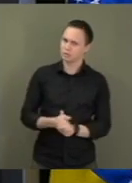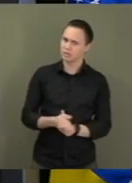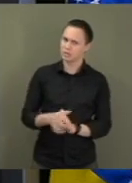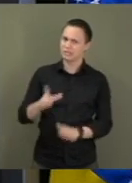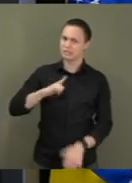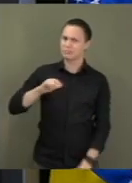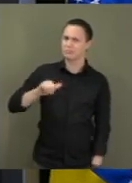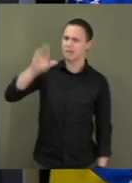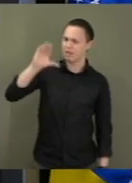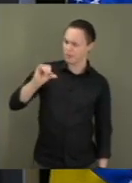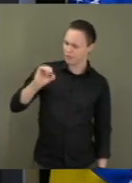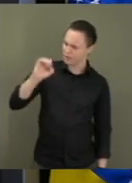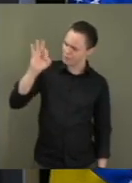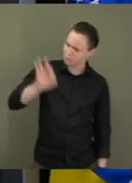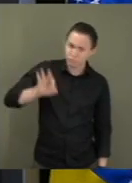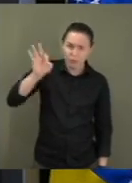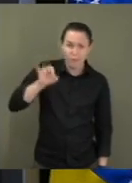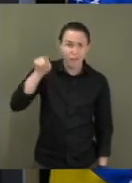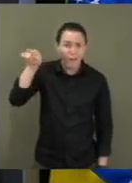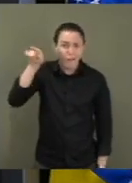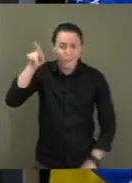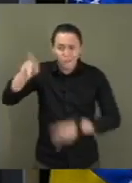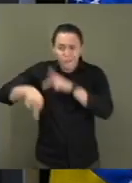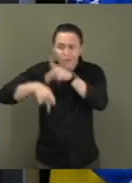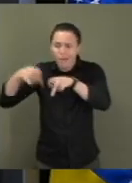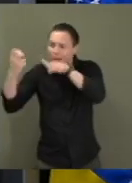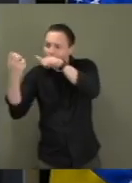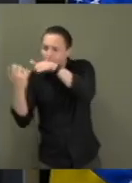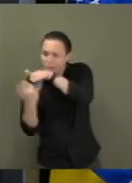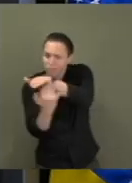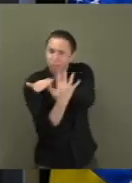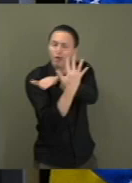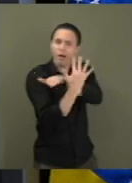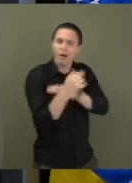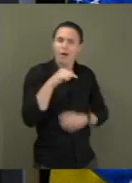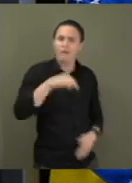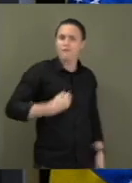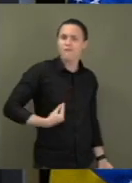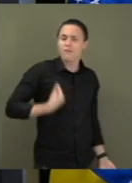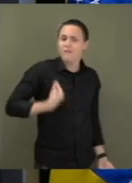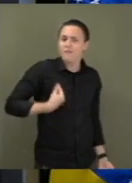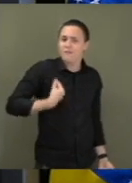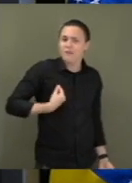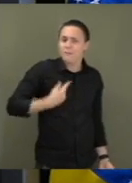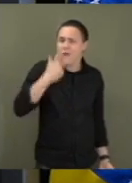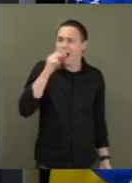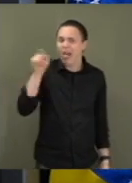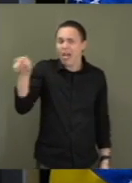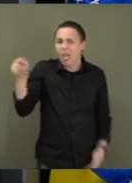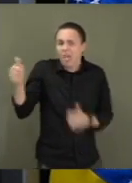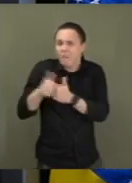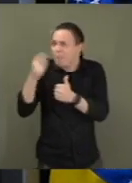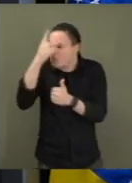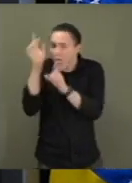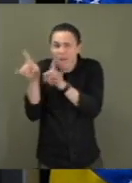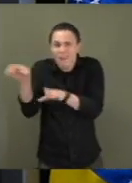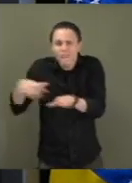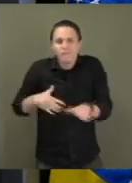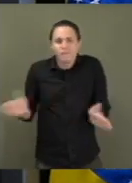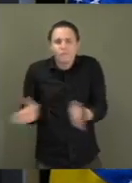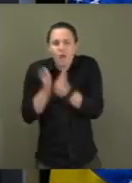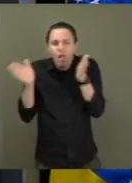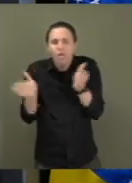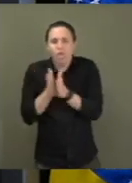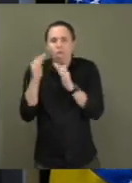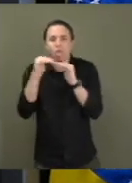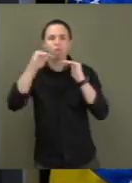90% da sua população aqui vizinho, vivendo na miséria. Mas enquanto